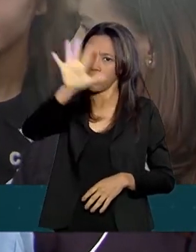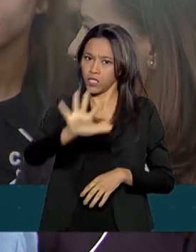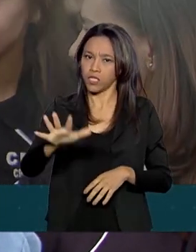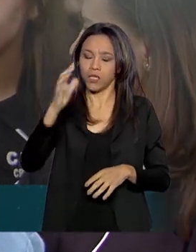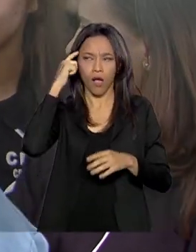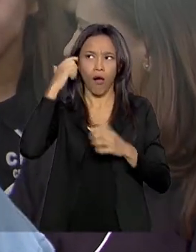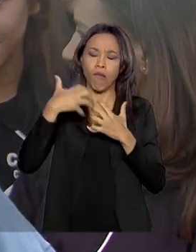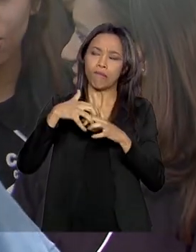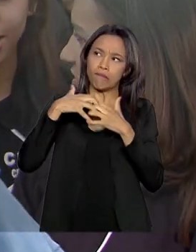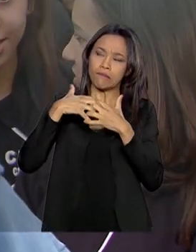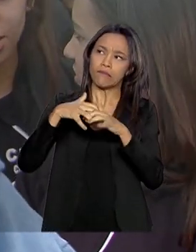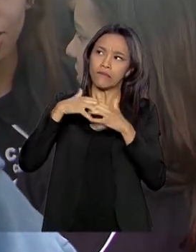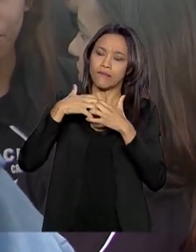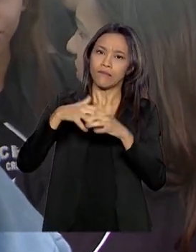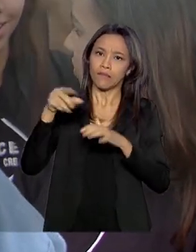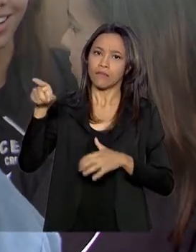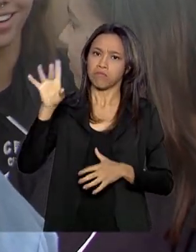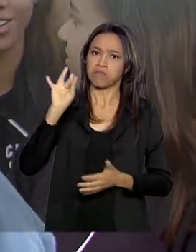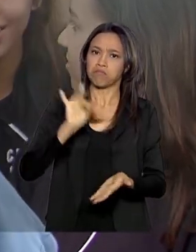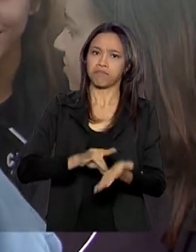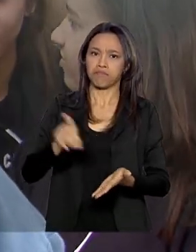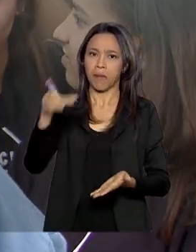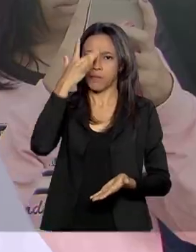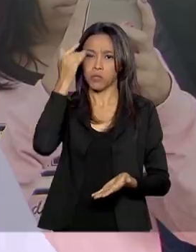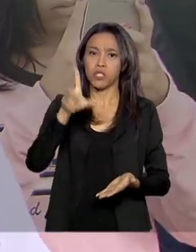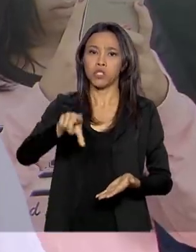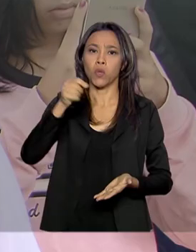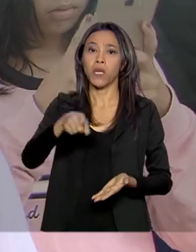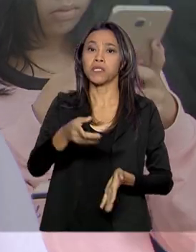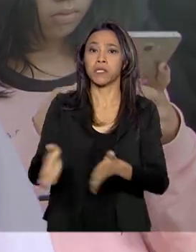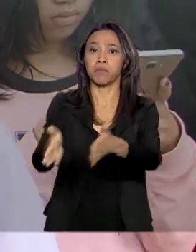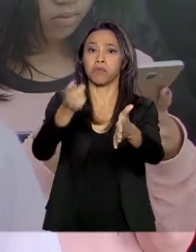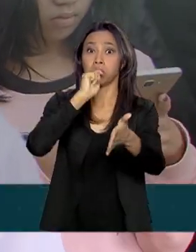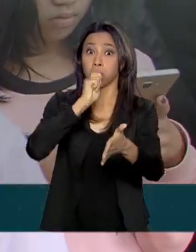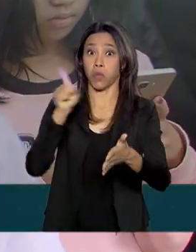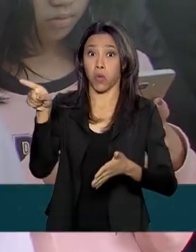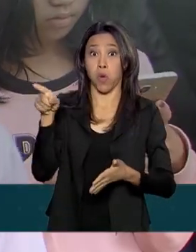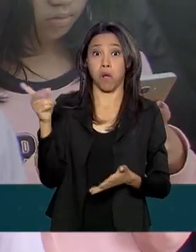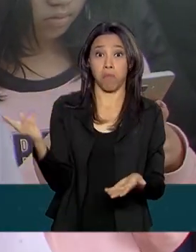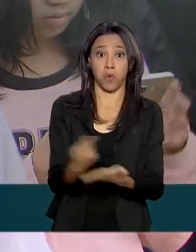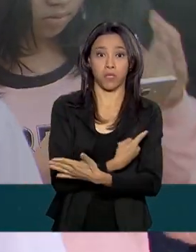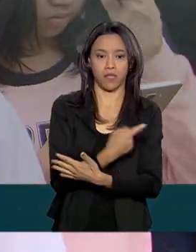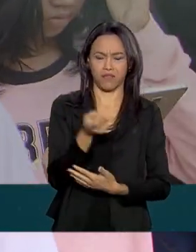a realidade de uma pessoa que usa drogas, que escolhe esse caminho. Ele está muito estranho.